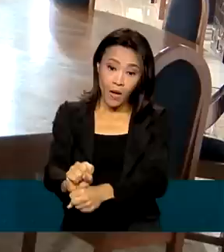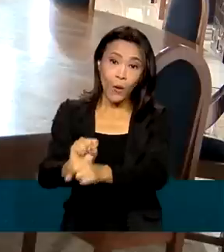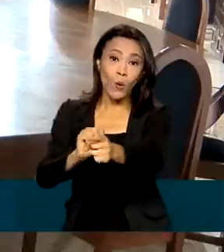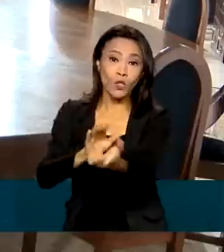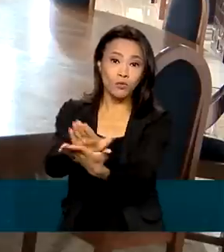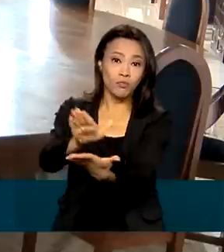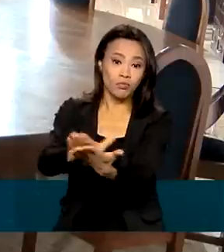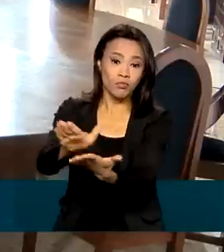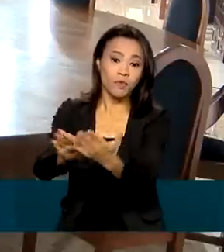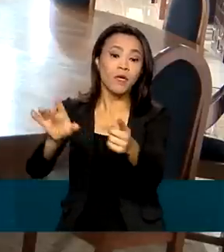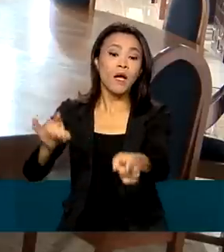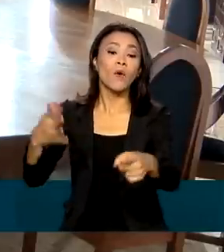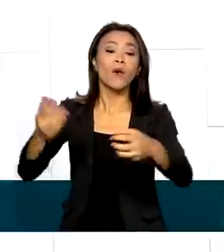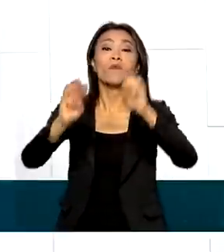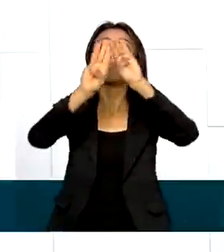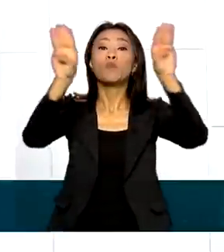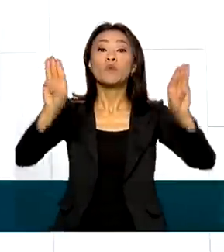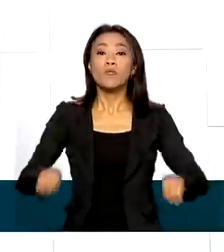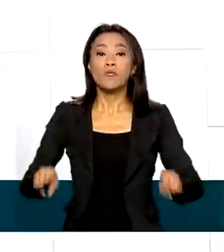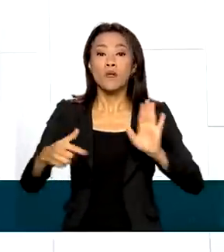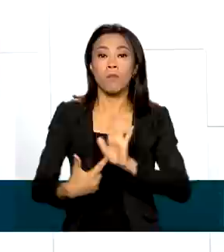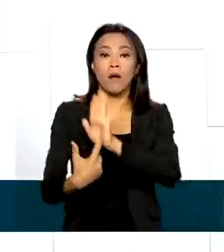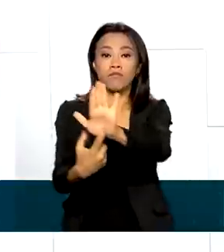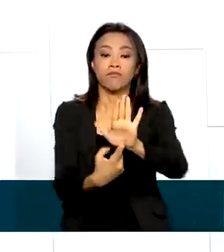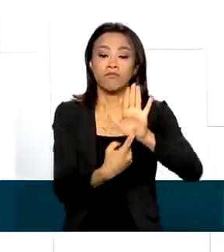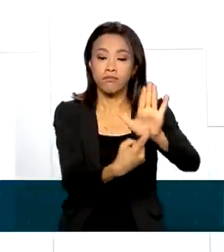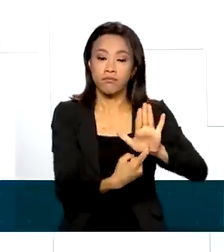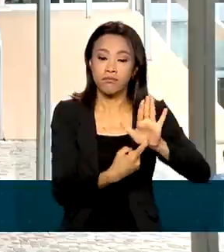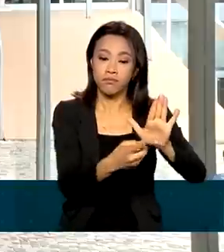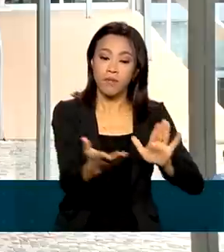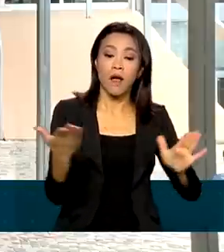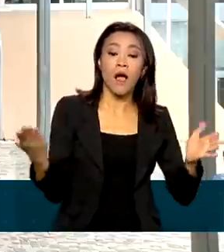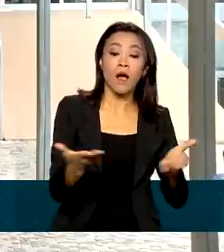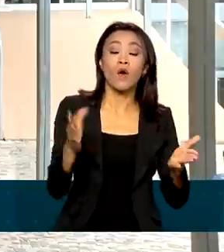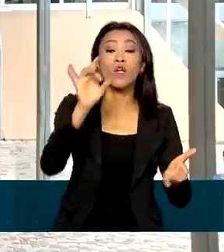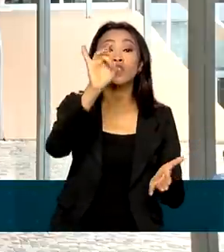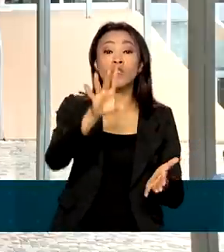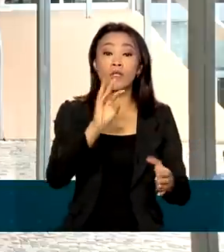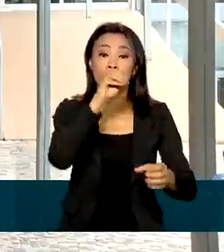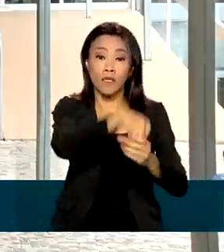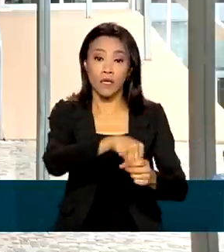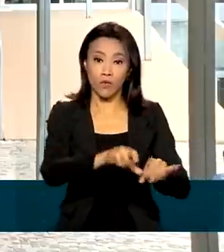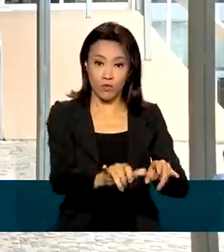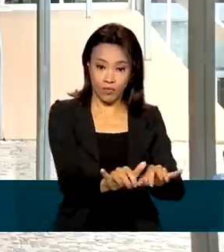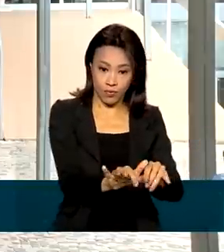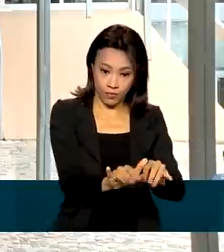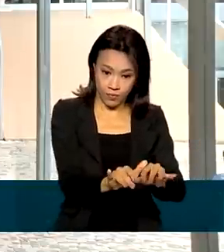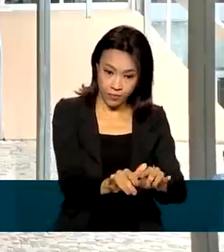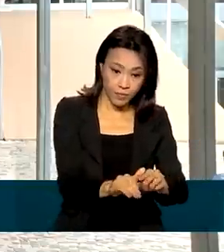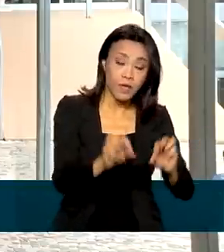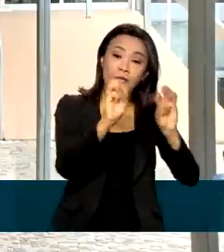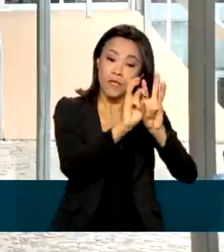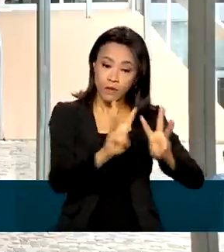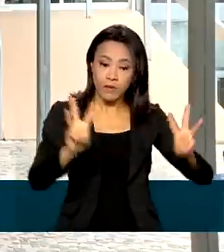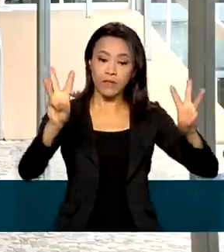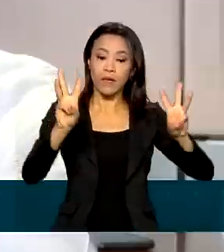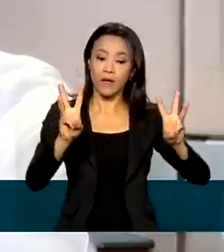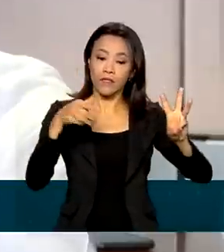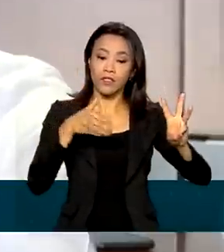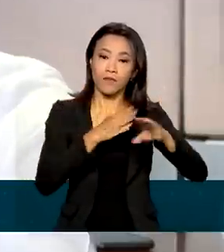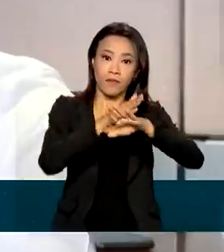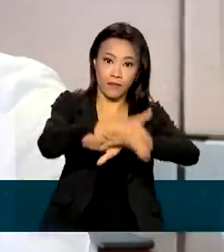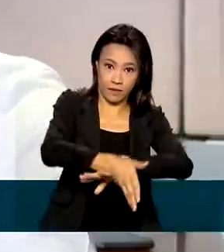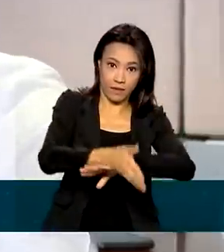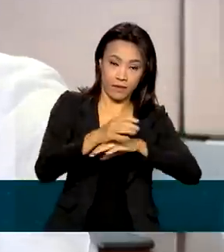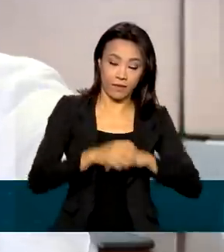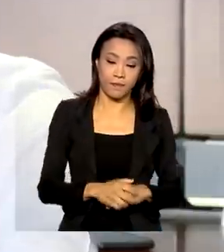Museu da Imprensa em Brasília. Na era digital, o Diário só existe na versão online no site in.gov.br. Nós